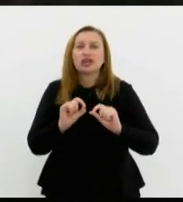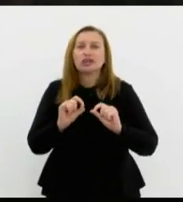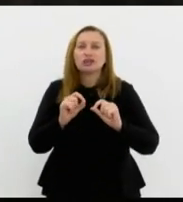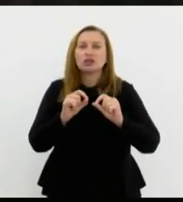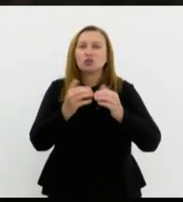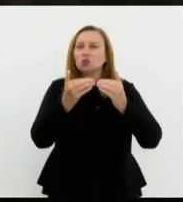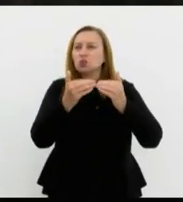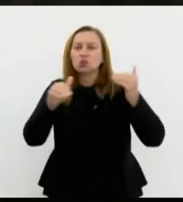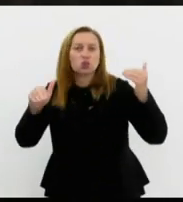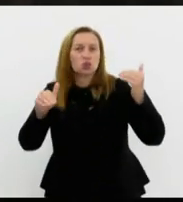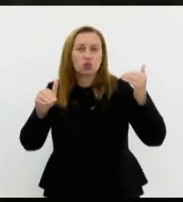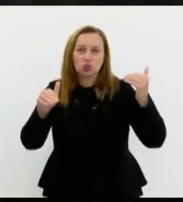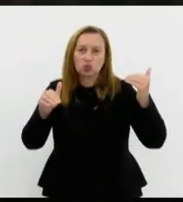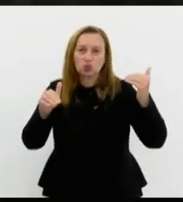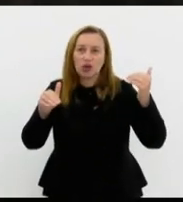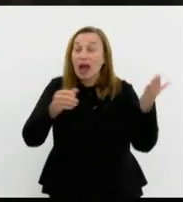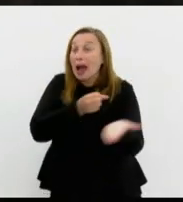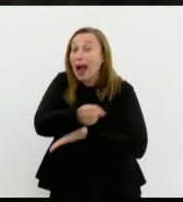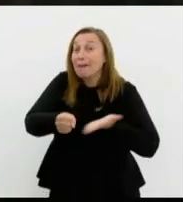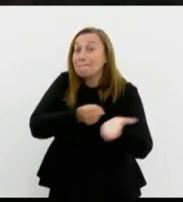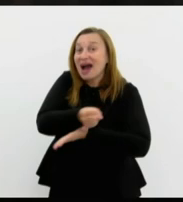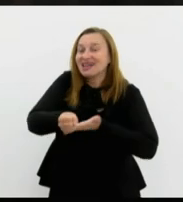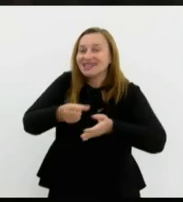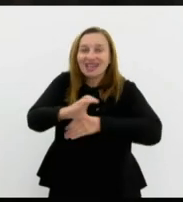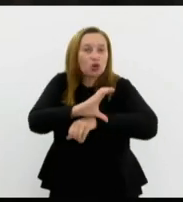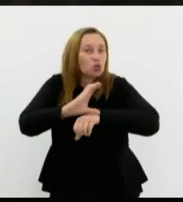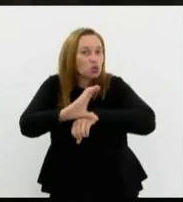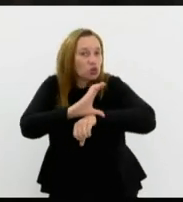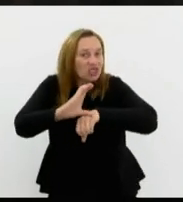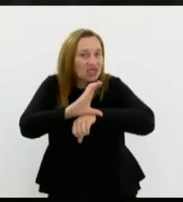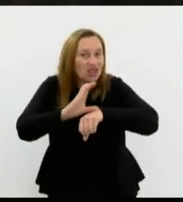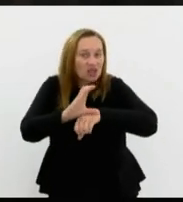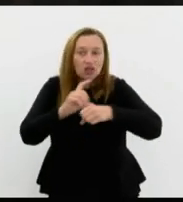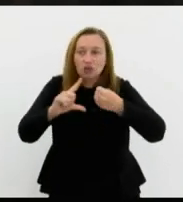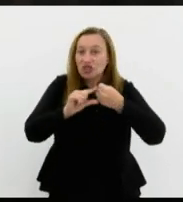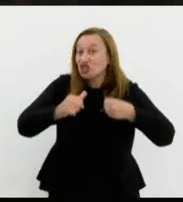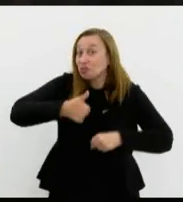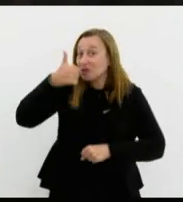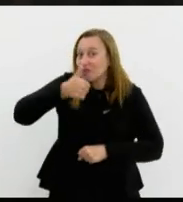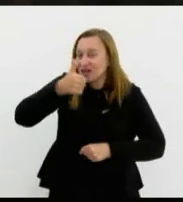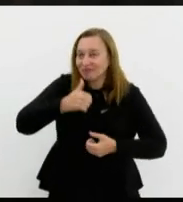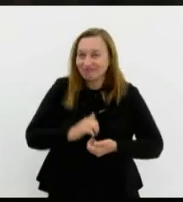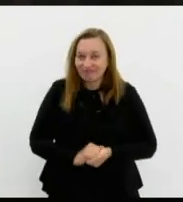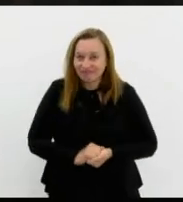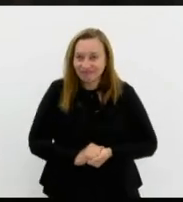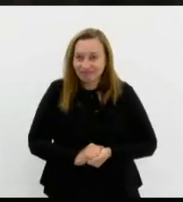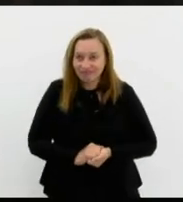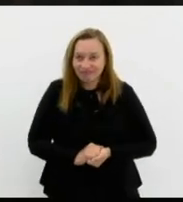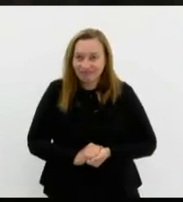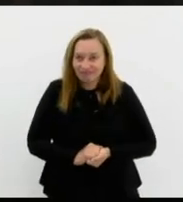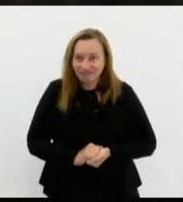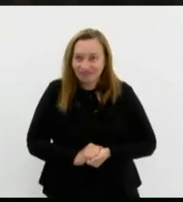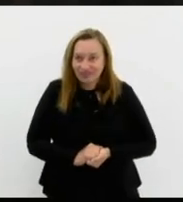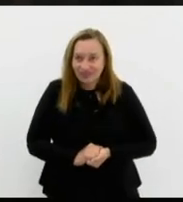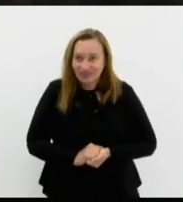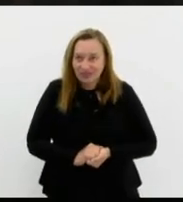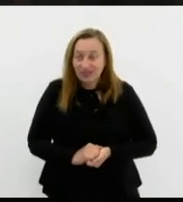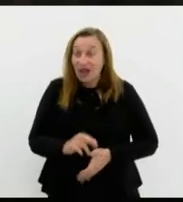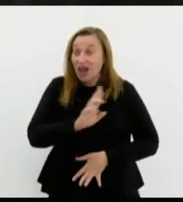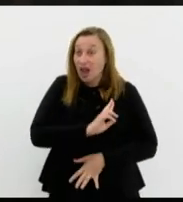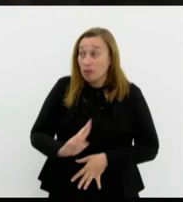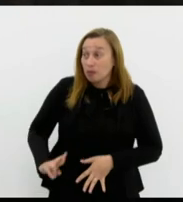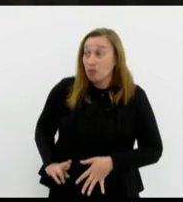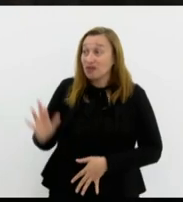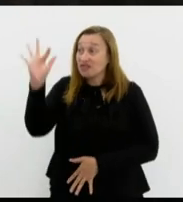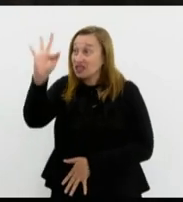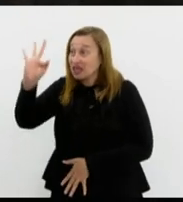o preceito básico da Constituição do artigo primeiro, que afirma que nós somos a República Federativa